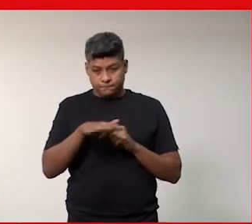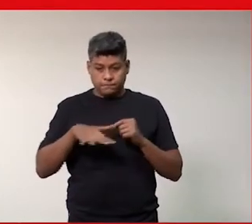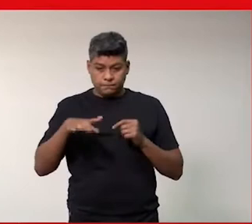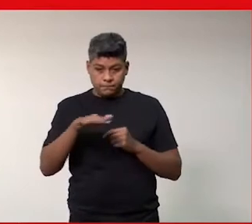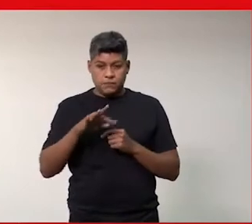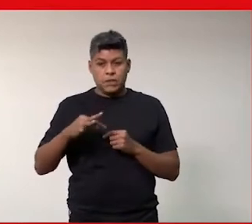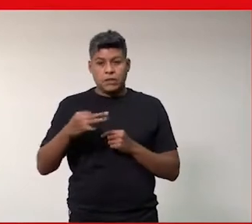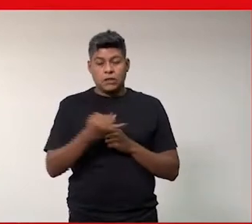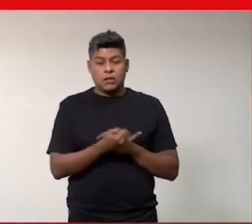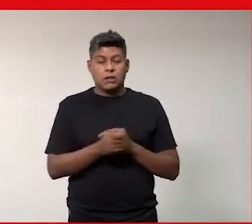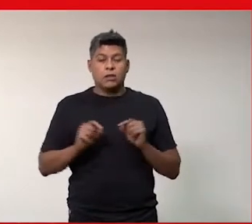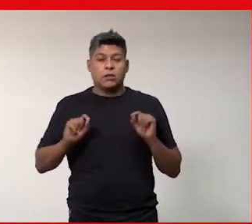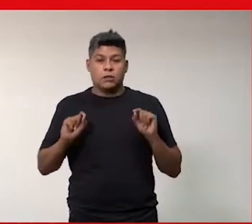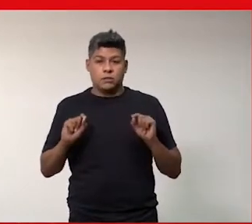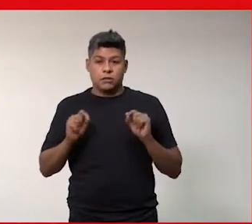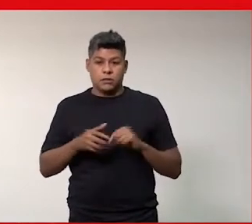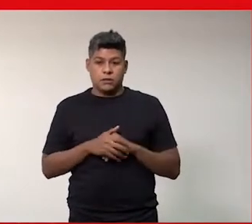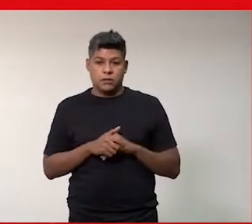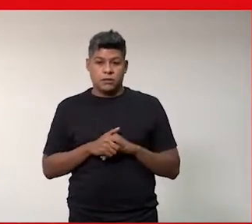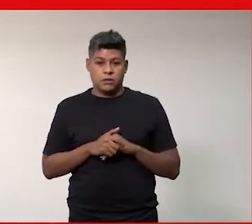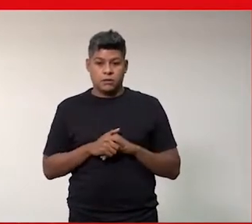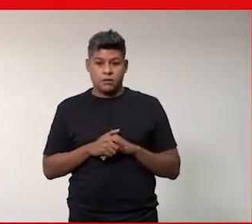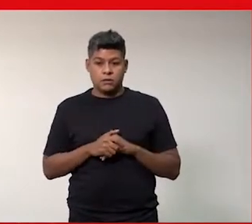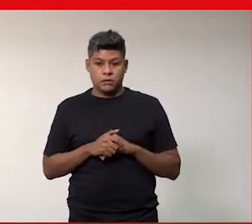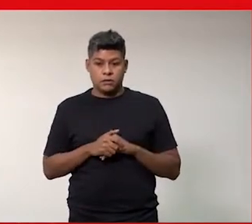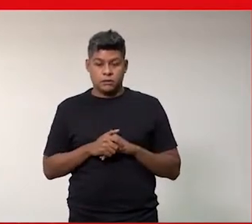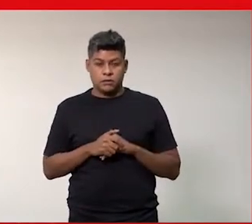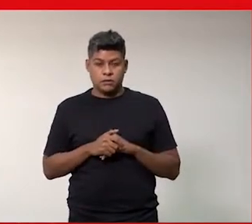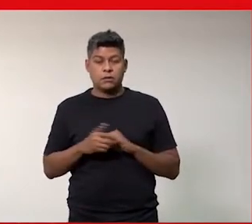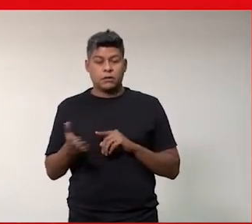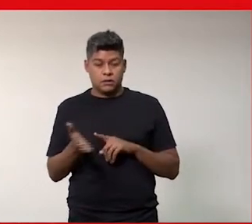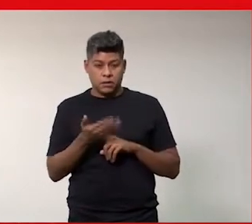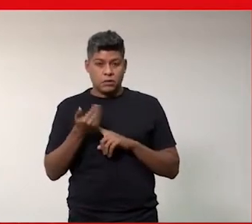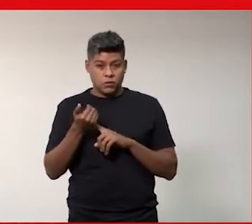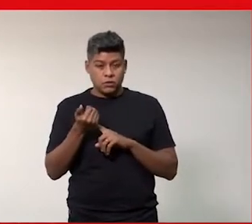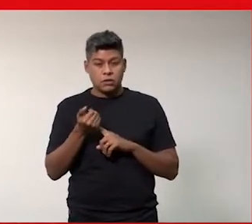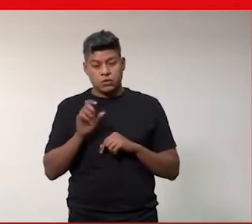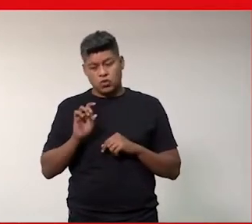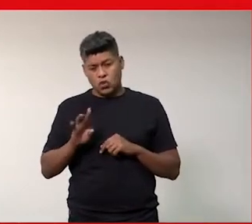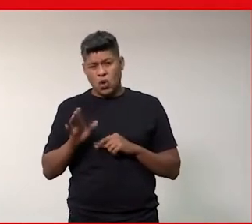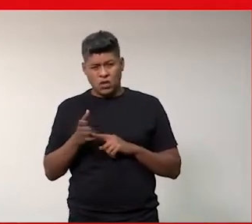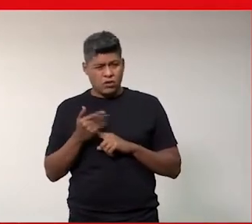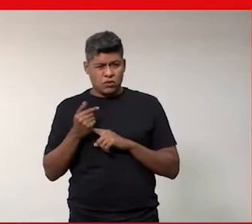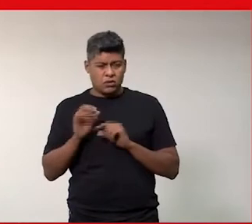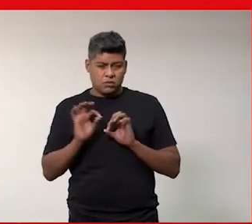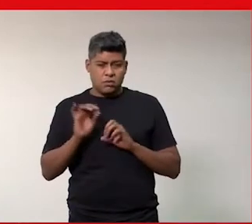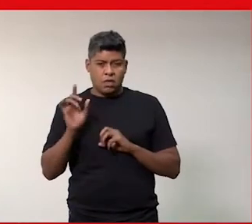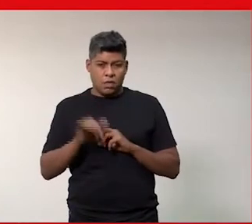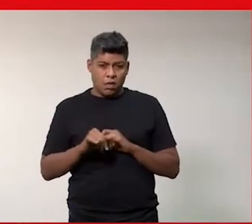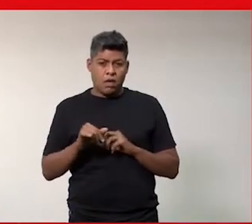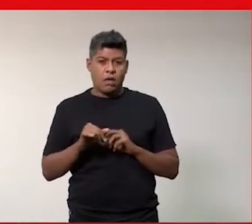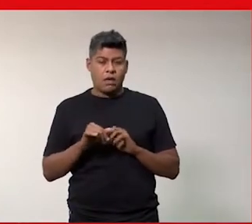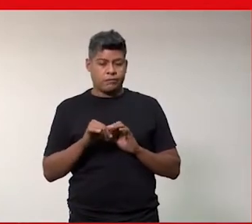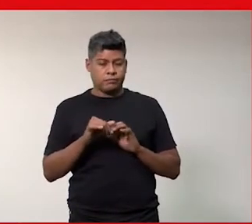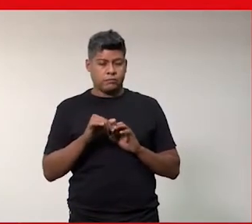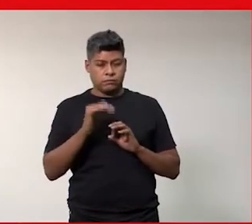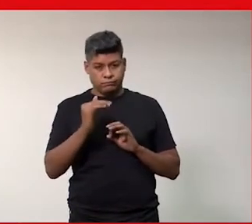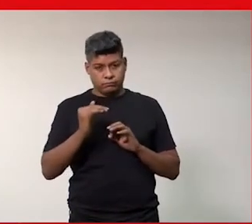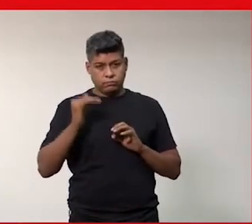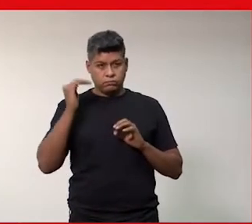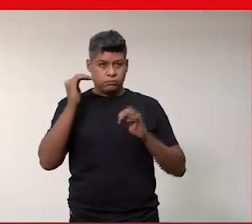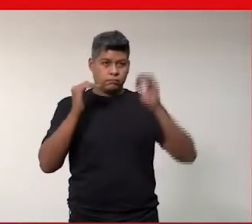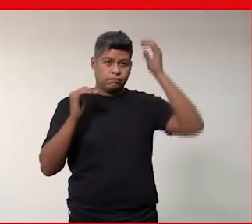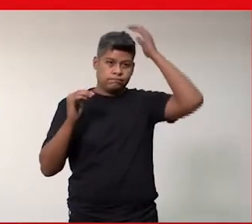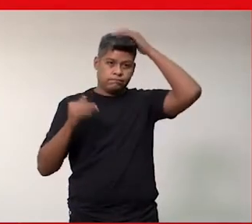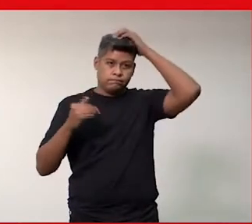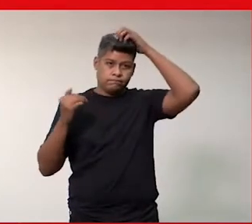toda de tecnologia e não só tecnologia, mas também nos altos escalões e